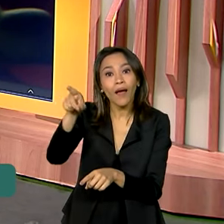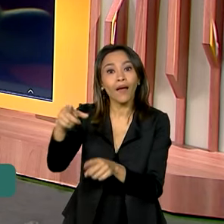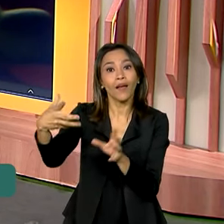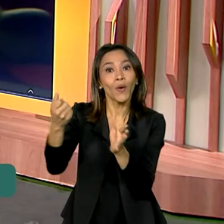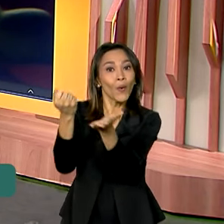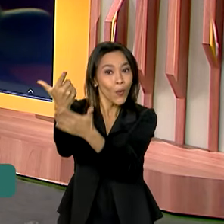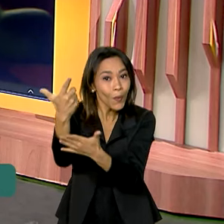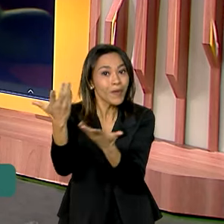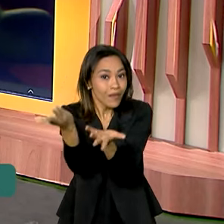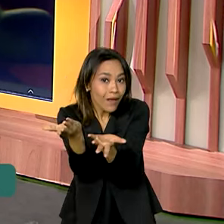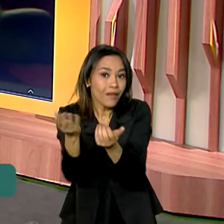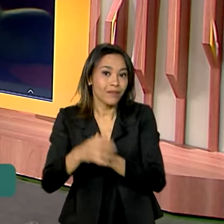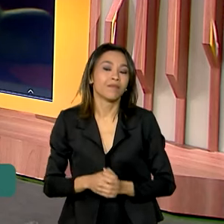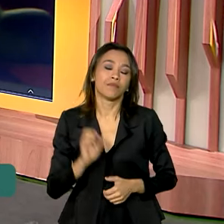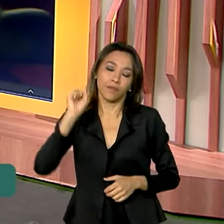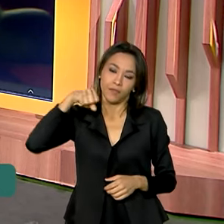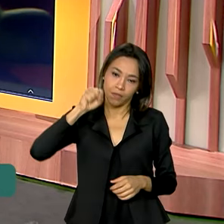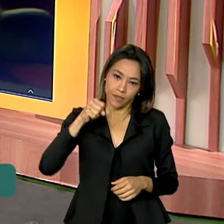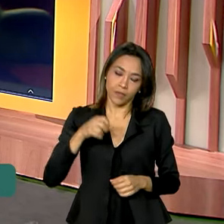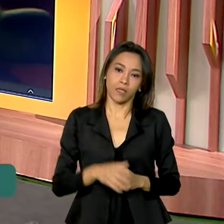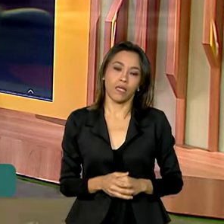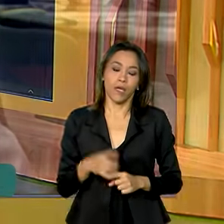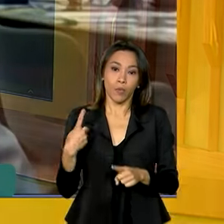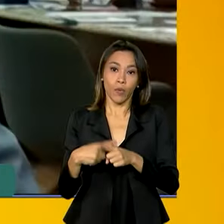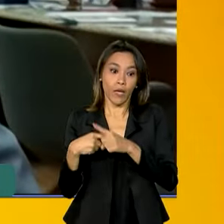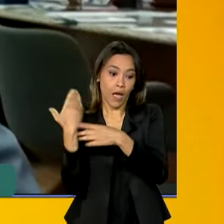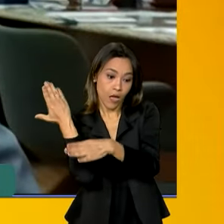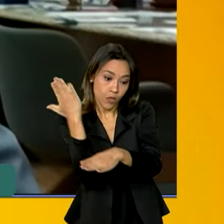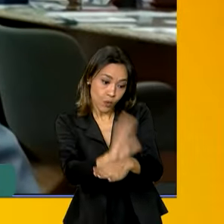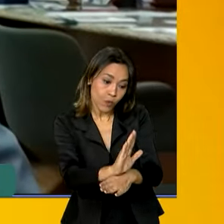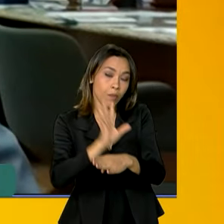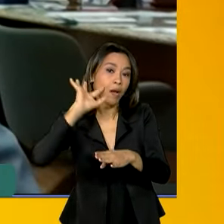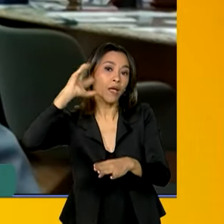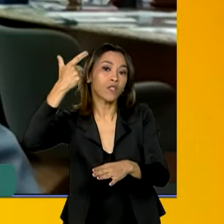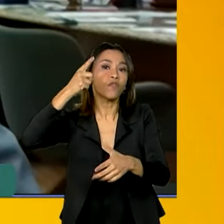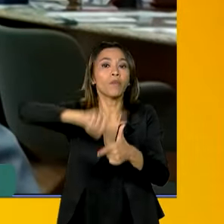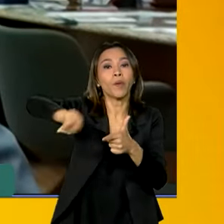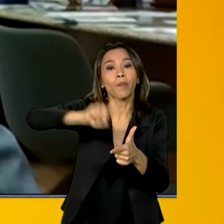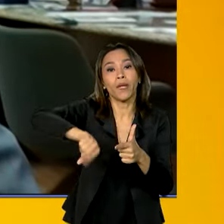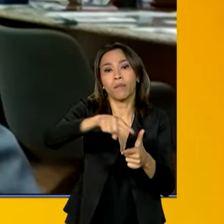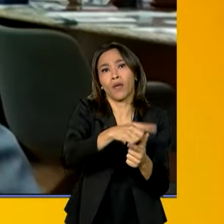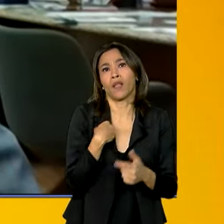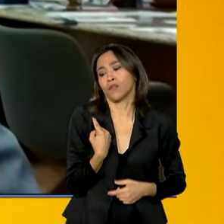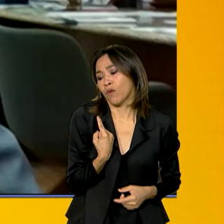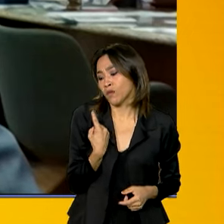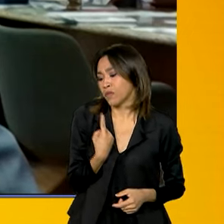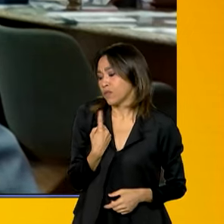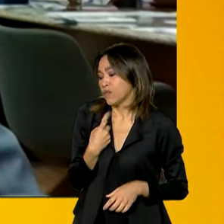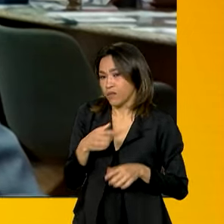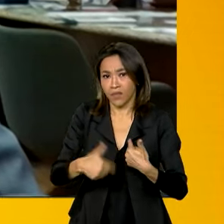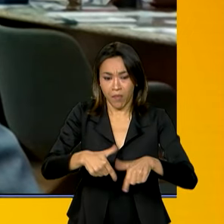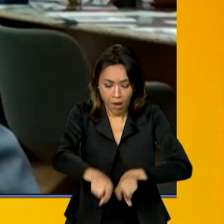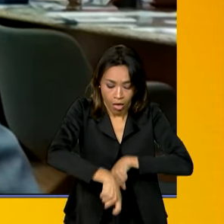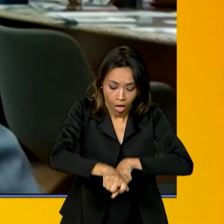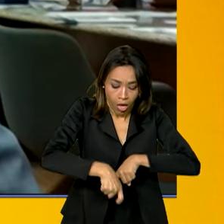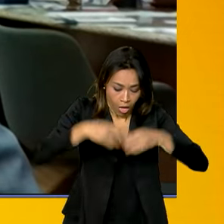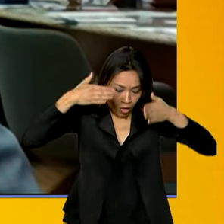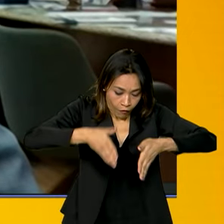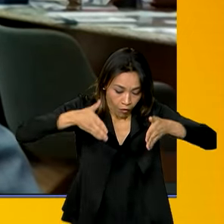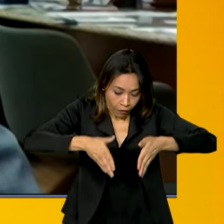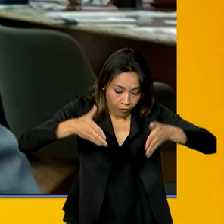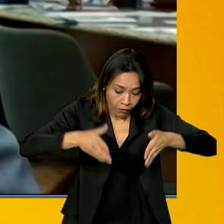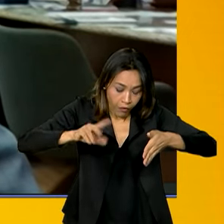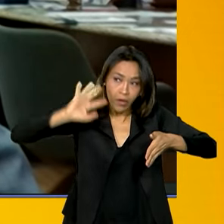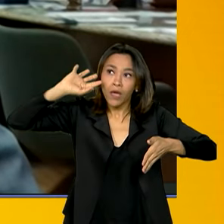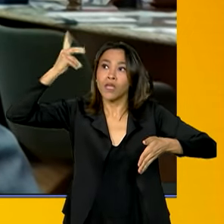dúvida. Para o cooperado, ele ajuda o cooperado a resolver uma série de problemas que o cooperado teria que resolver sozinho. Então, é